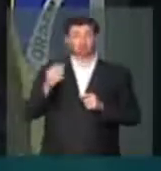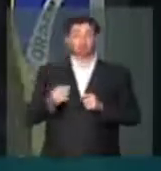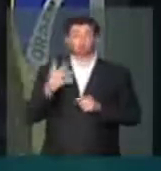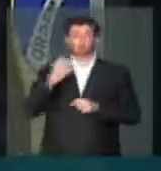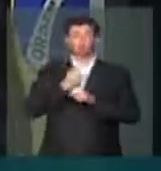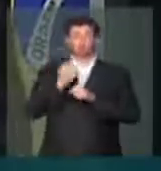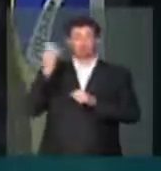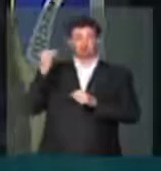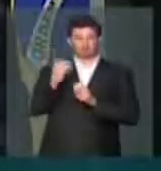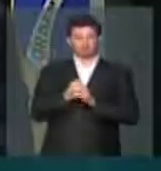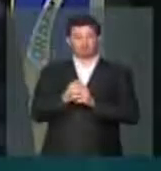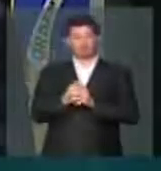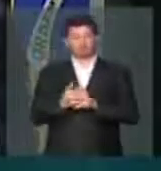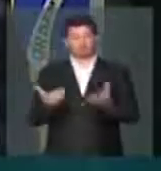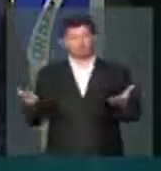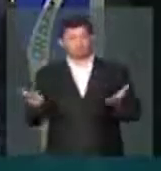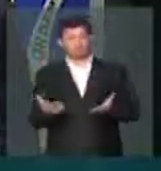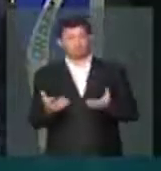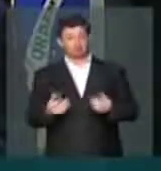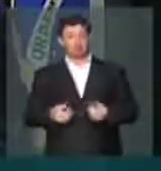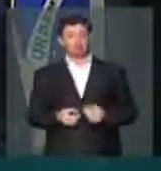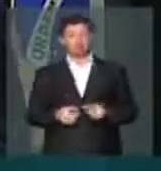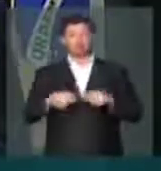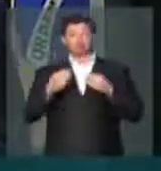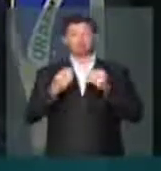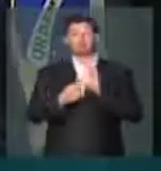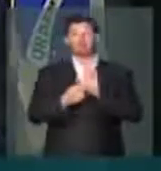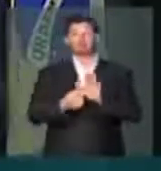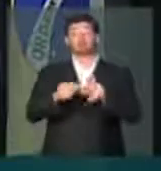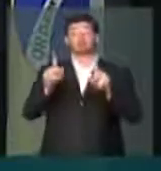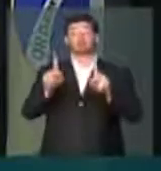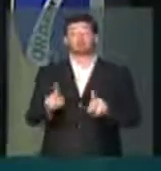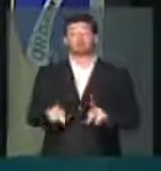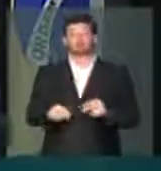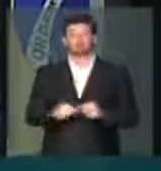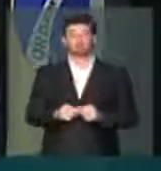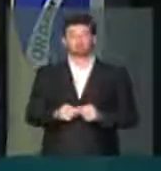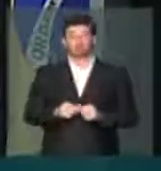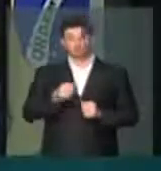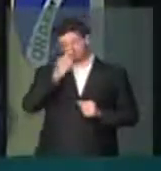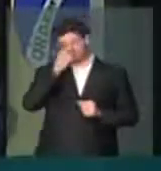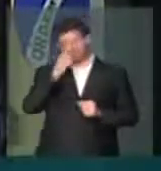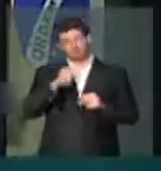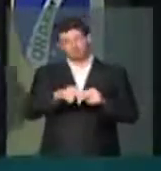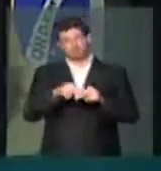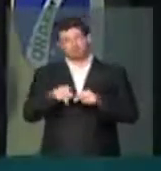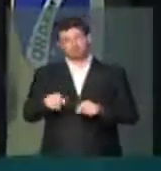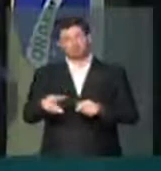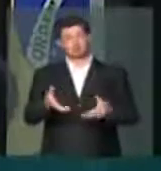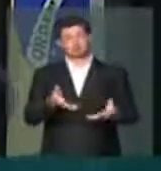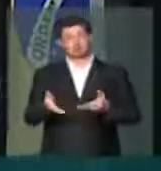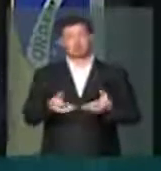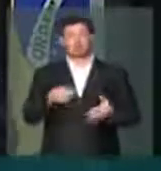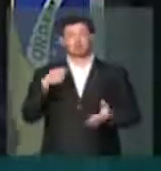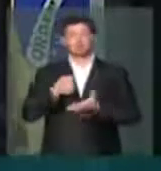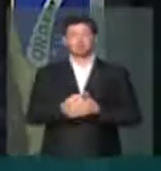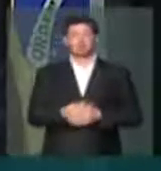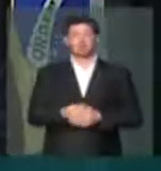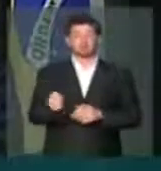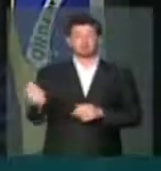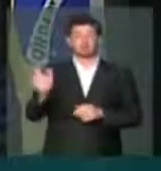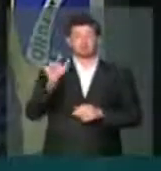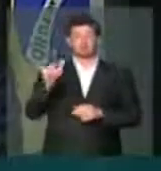primeiros quatro anos e que hoje entrega ao povo brasileiro para que se sirva dessa carta de serviço pagando a conta